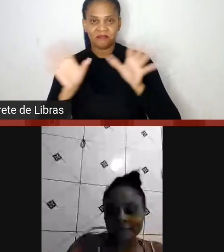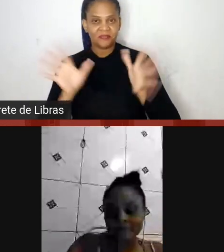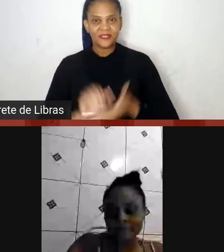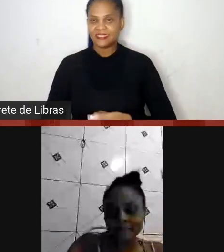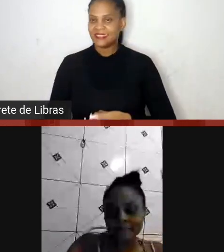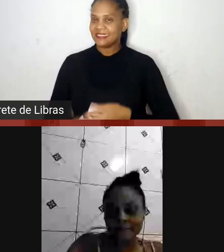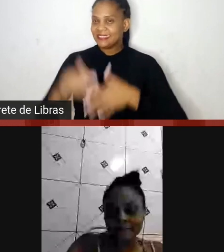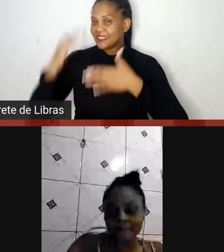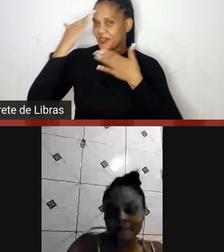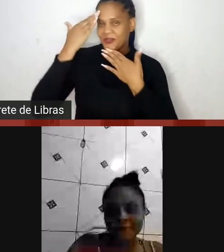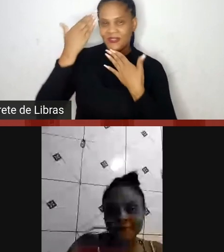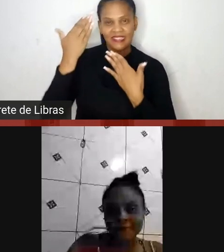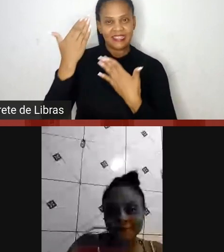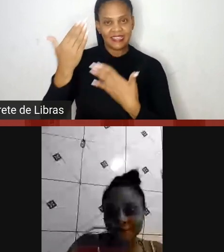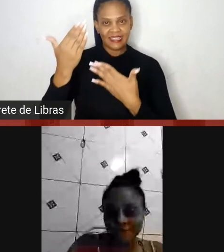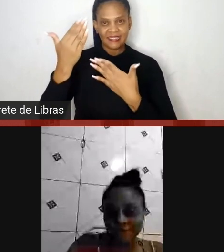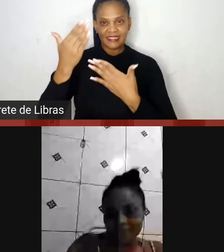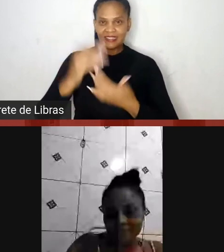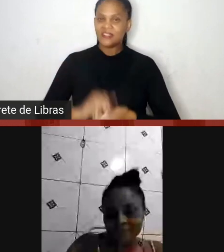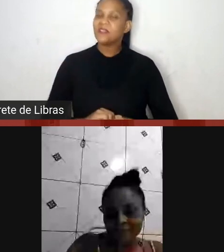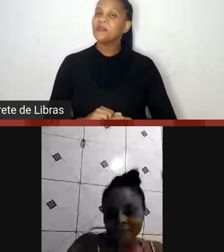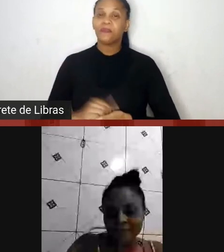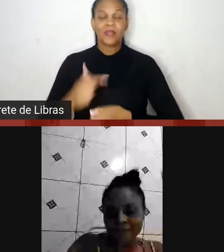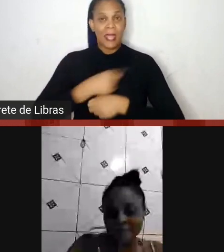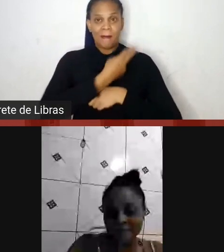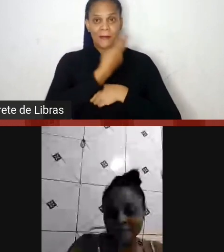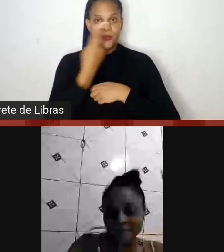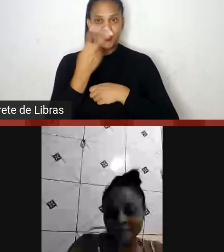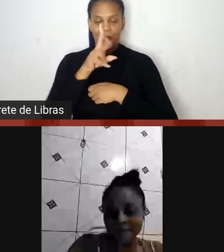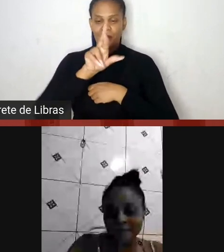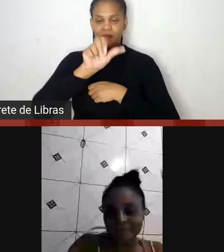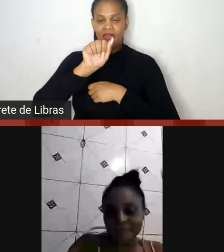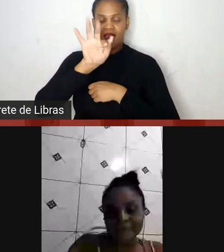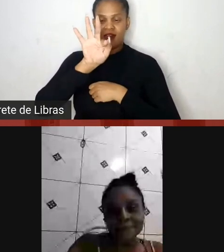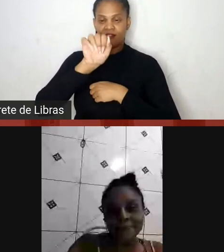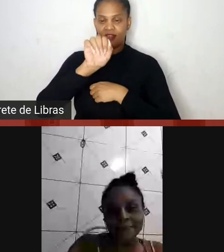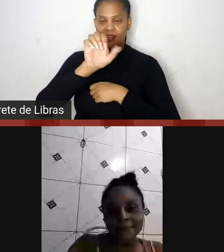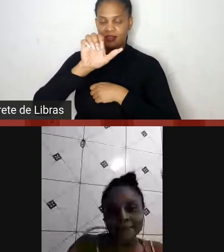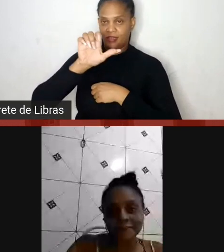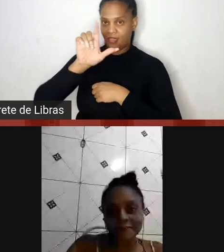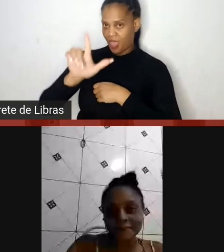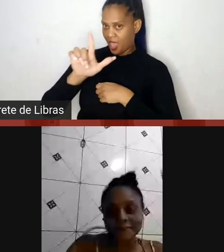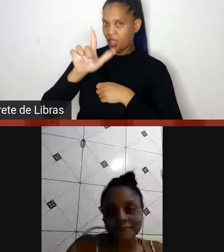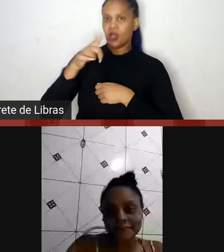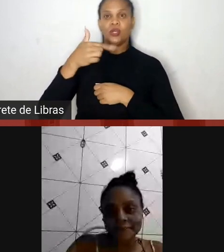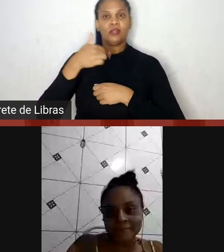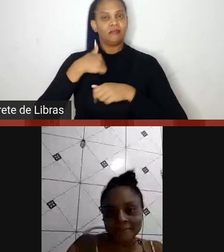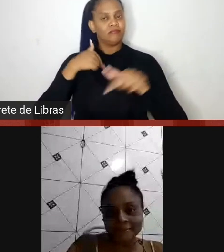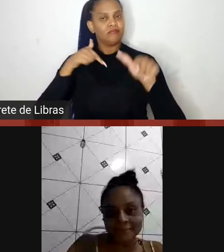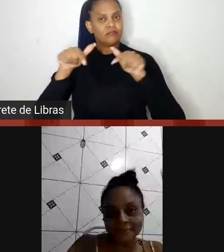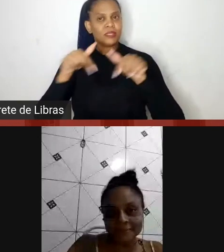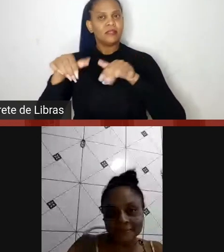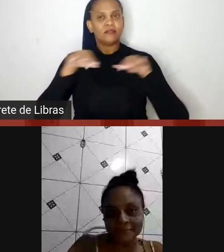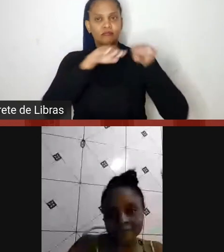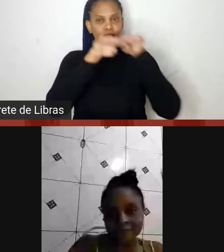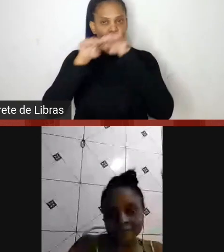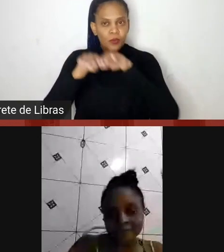Obrigado. meu nome é Rafael, sou da assessoria da Igualdade Racial na